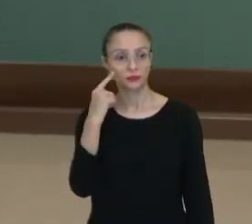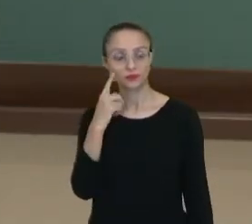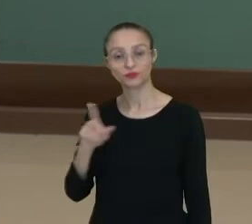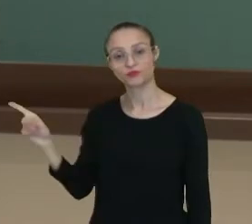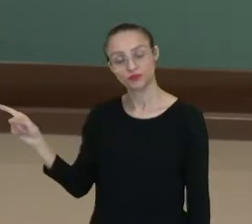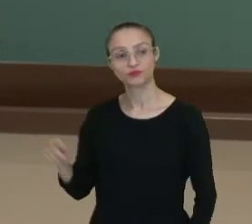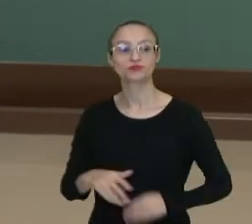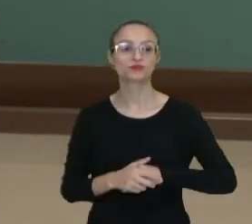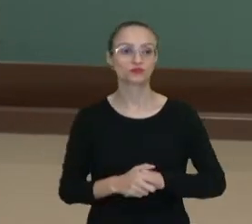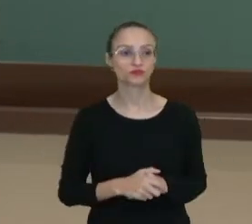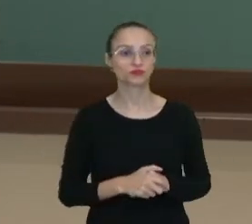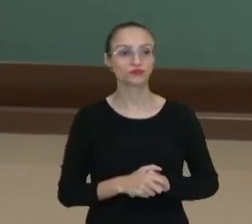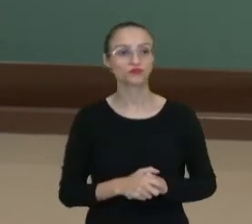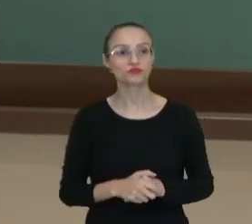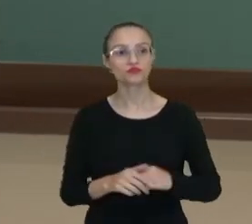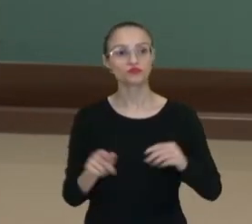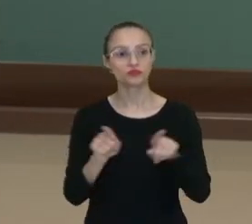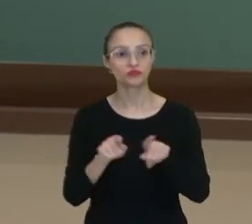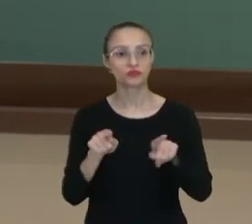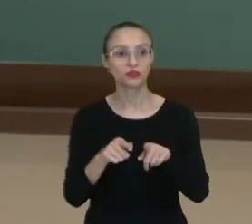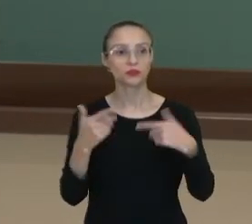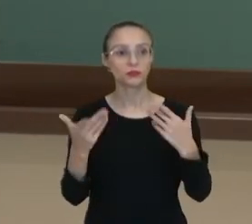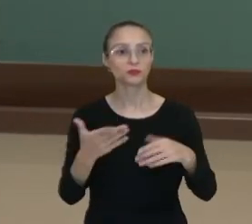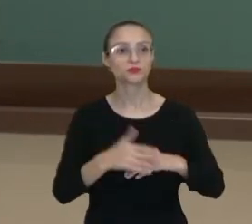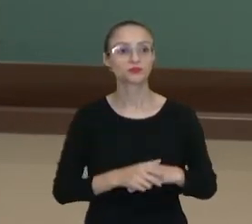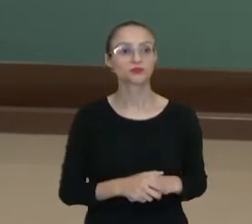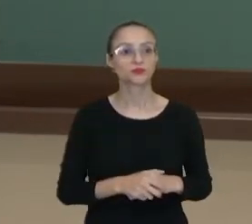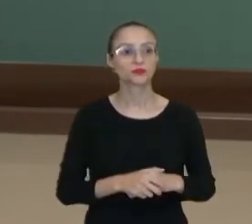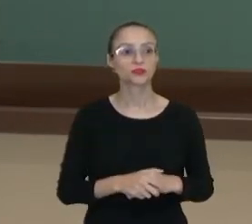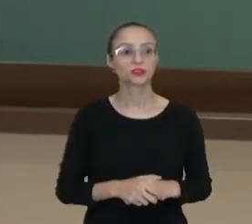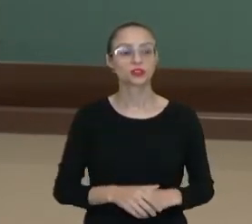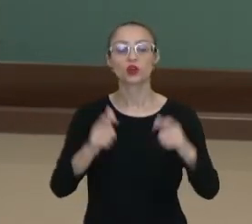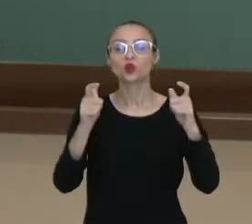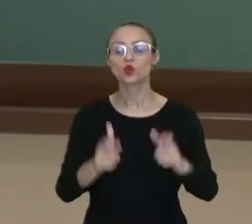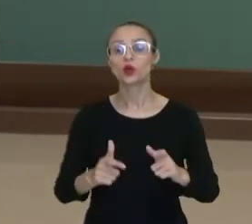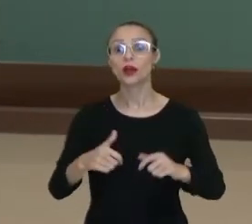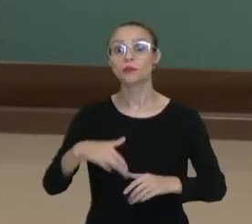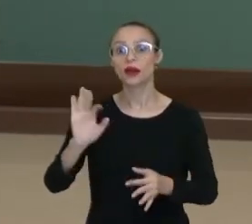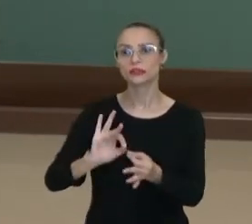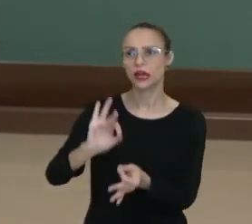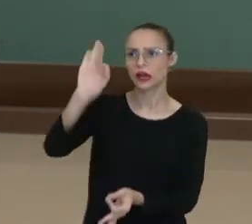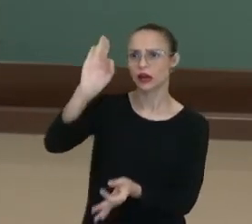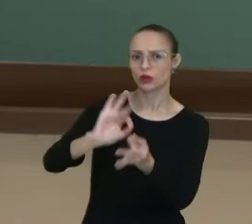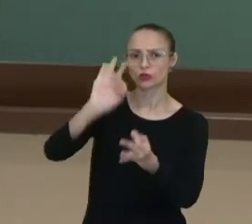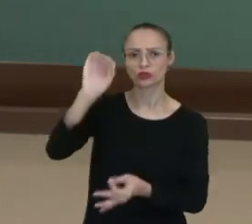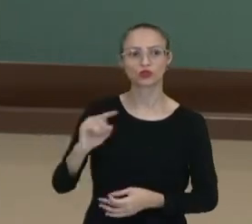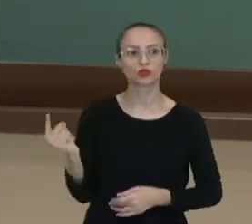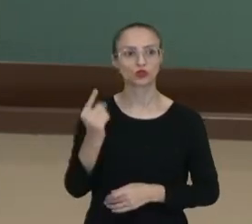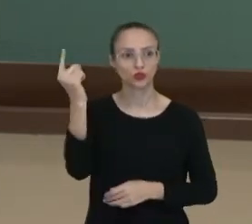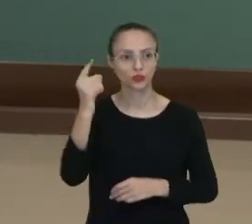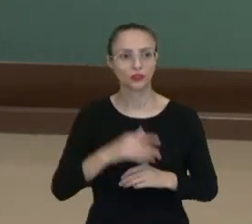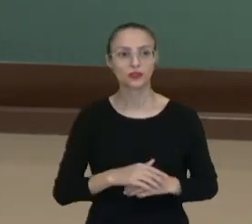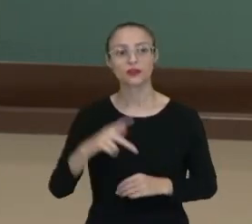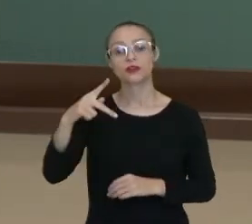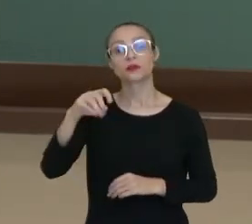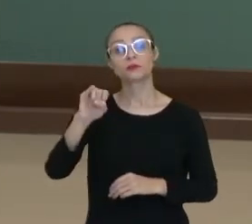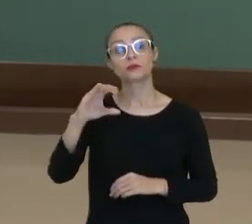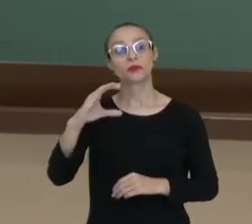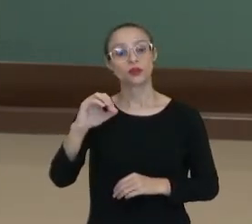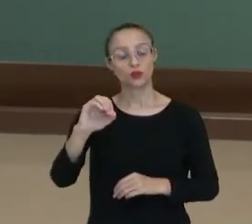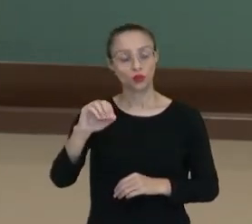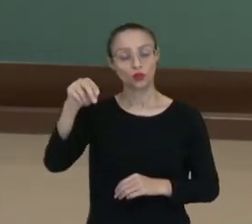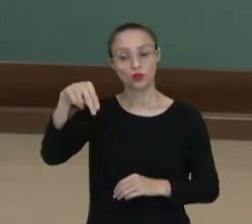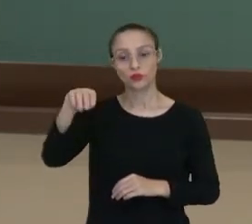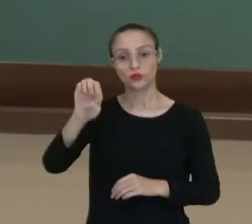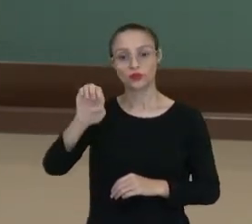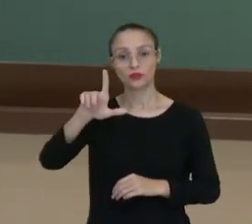destacamos aqui também nessas formas de relevo. E as regiões de maiores altitudes, como já falamos, Pico da Neblina e o 31